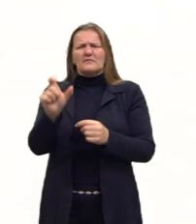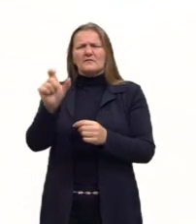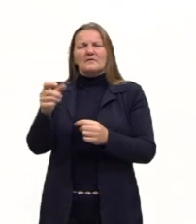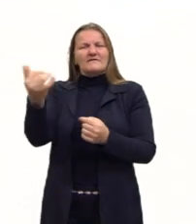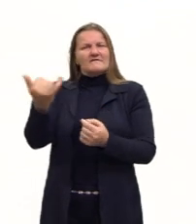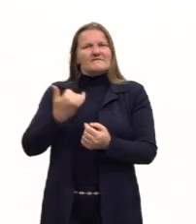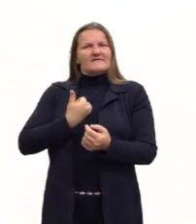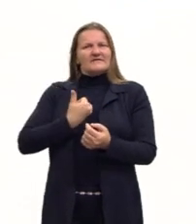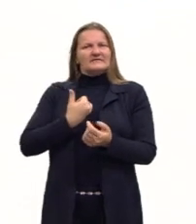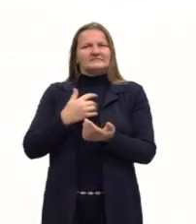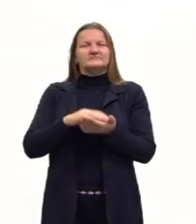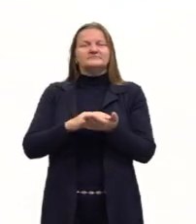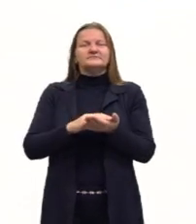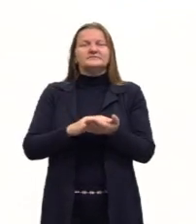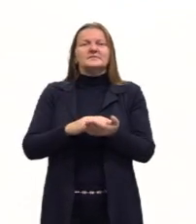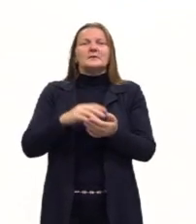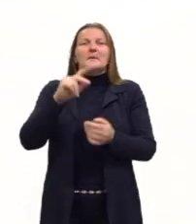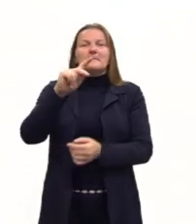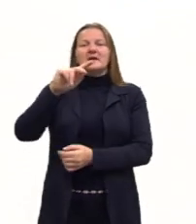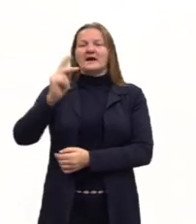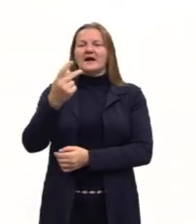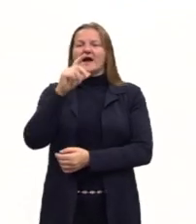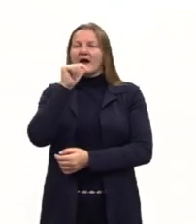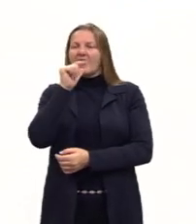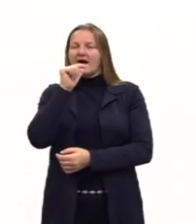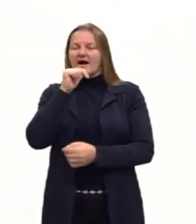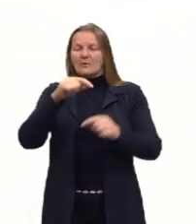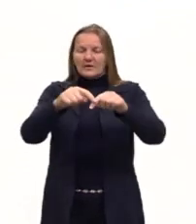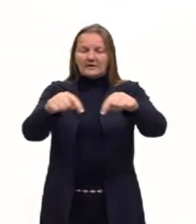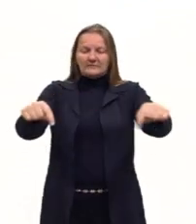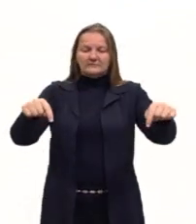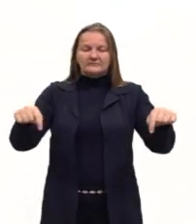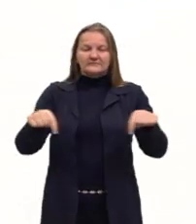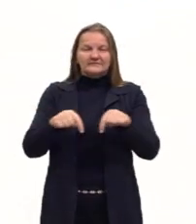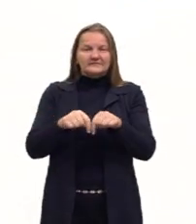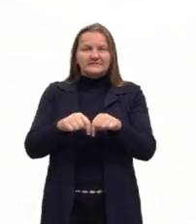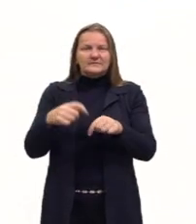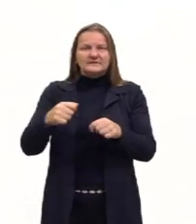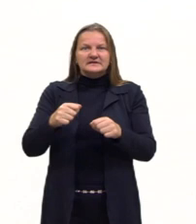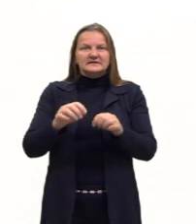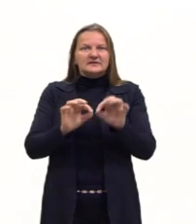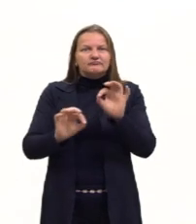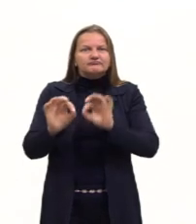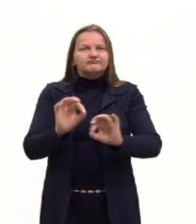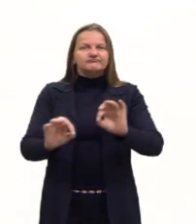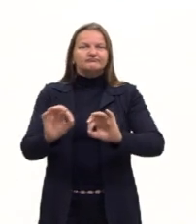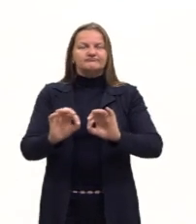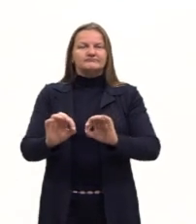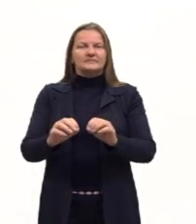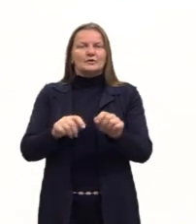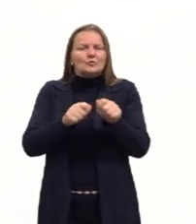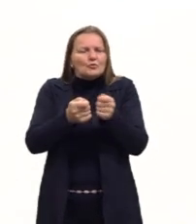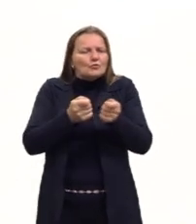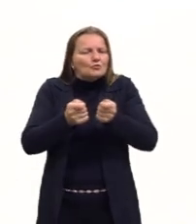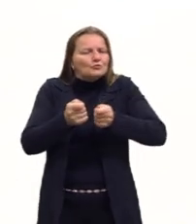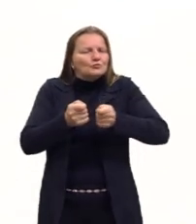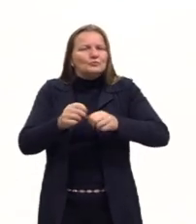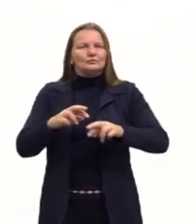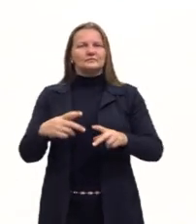ou mesmo vocês, que o PH da água de uma piscina, por exemplo, precisa ser corrigido, precisa ser controlado,